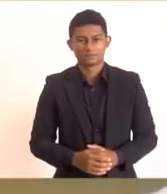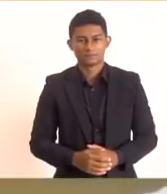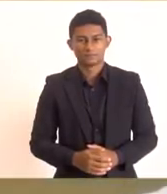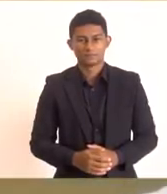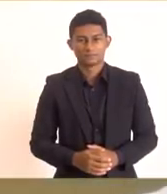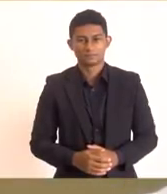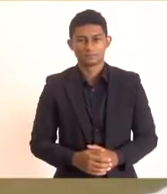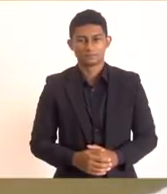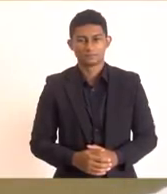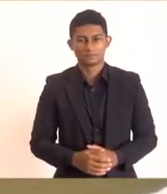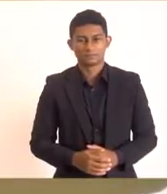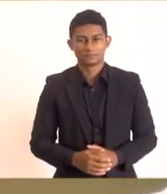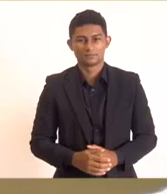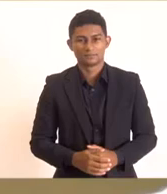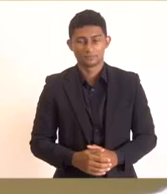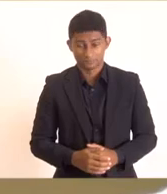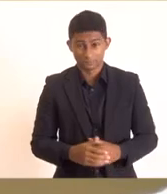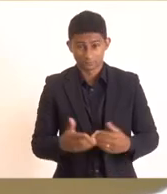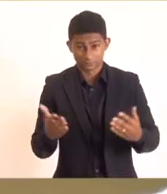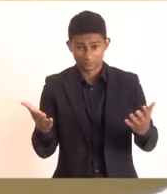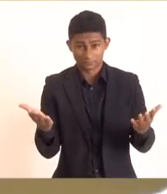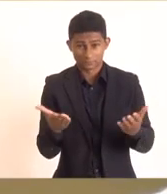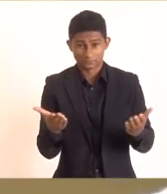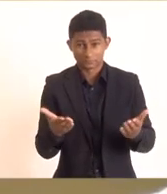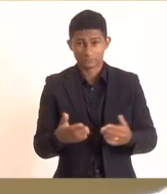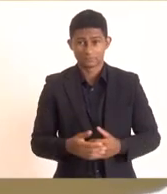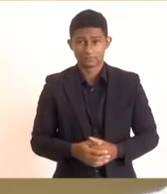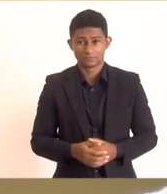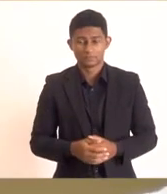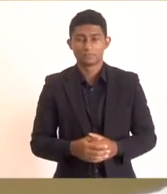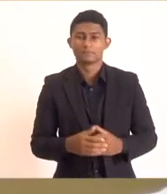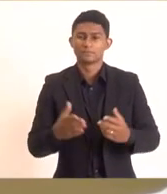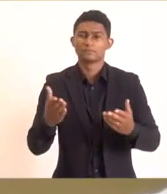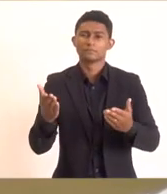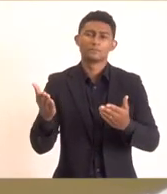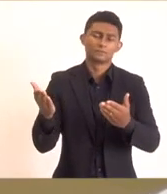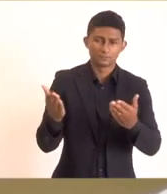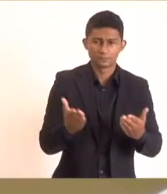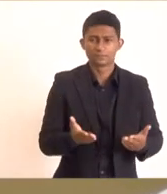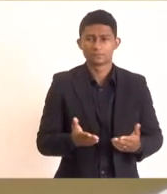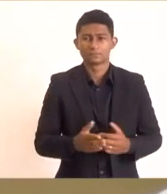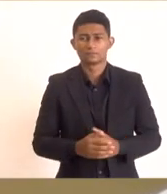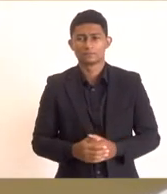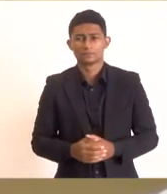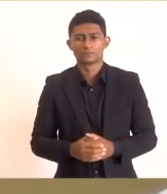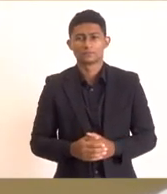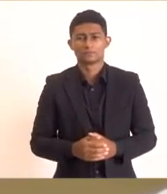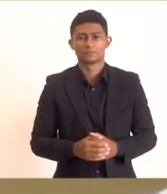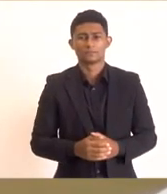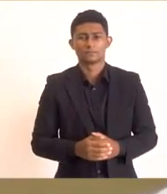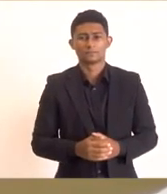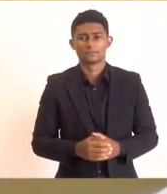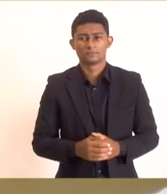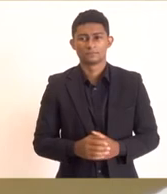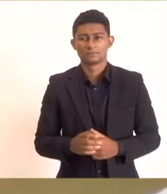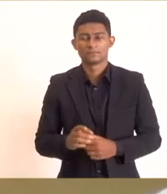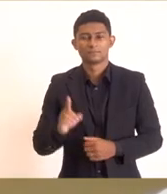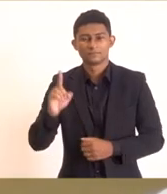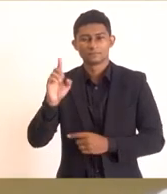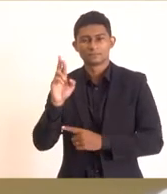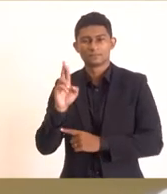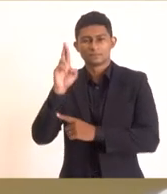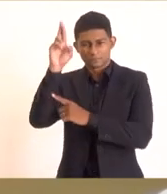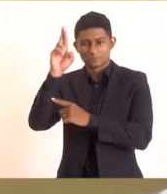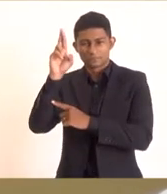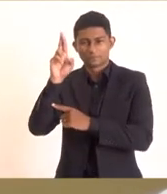Eu vou passar a palavra para o reitor do Instituto Federal de